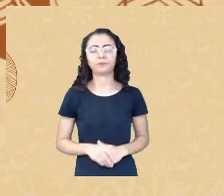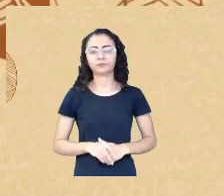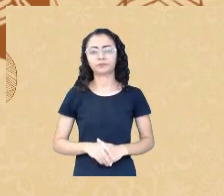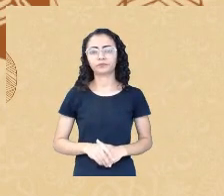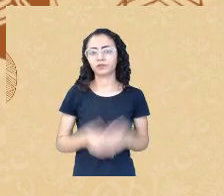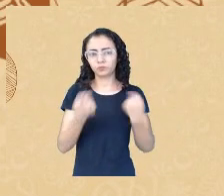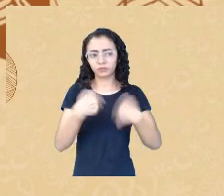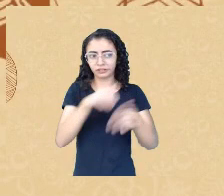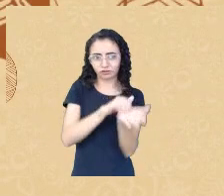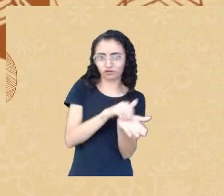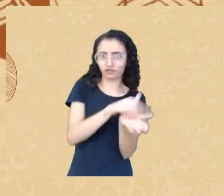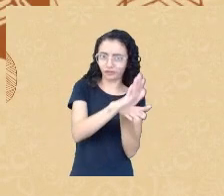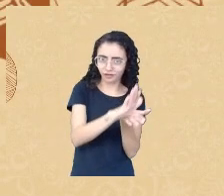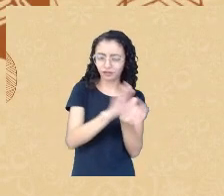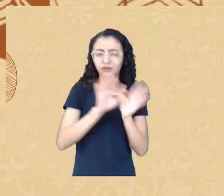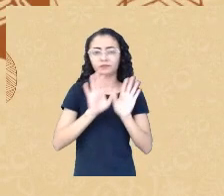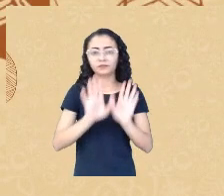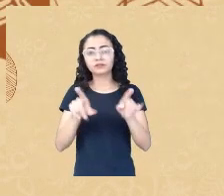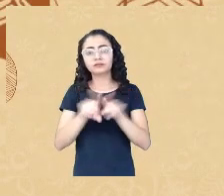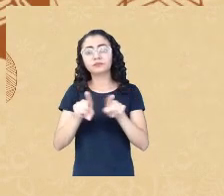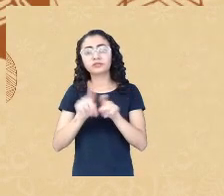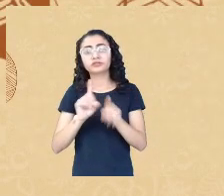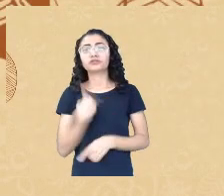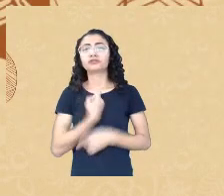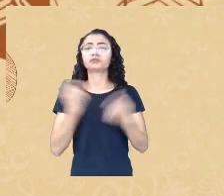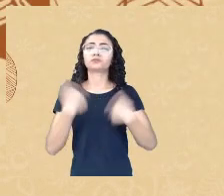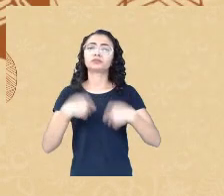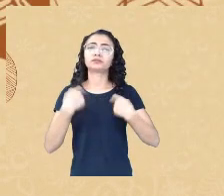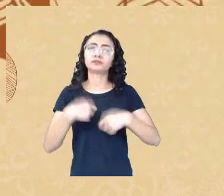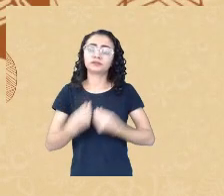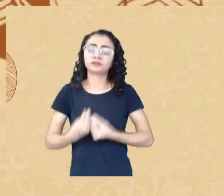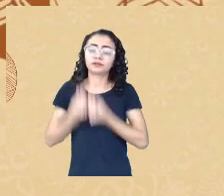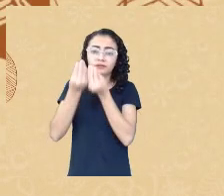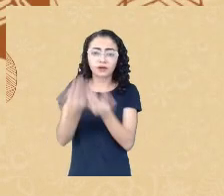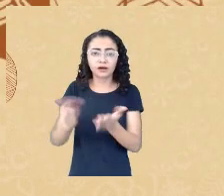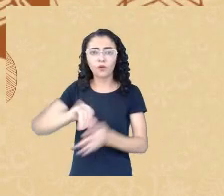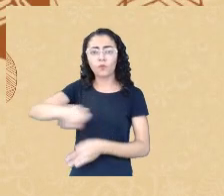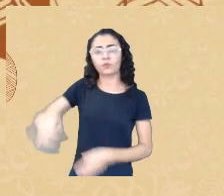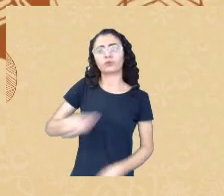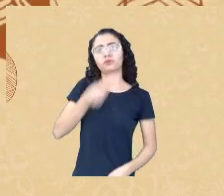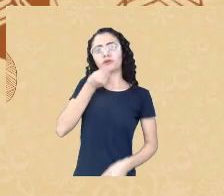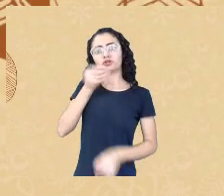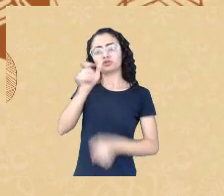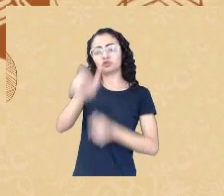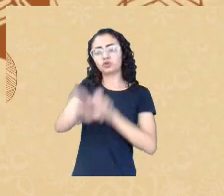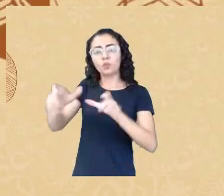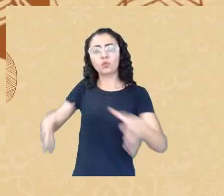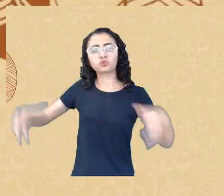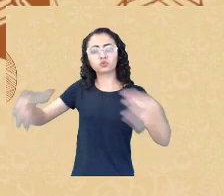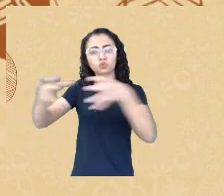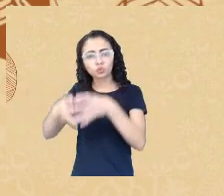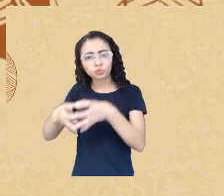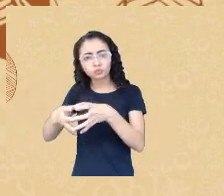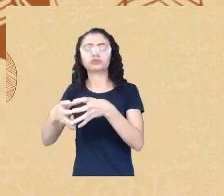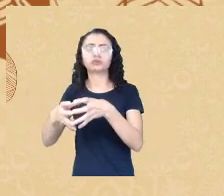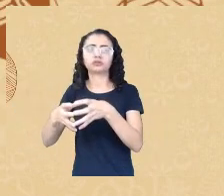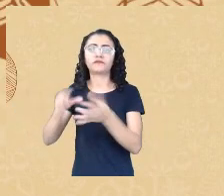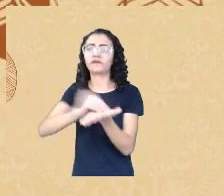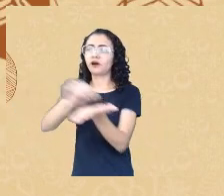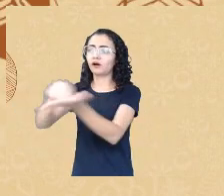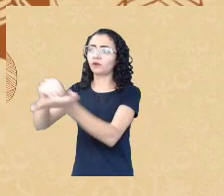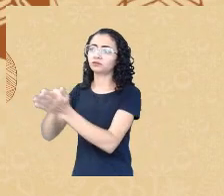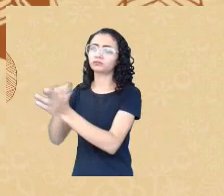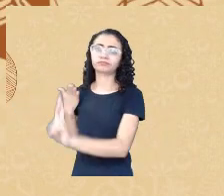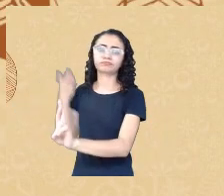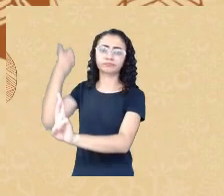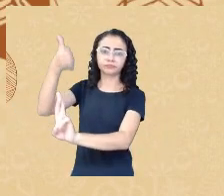contrário que nós deveríamos criar oportunidades para os grupos menos representados agora tem uma confusão com esses termos que